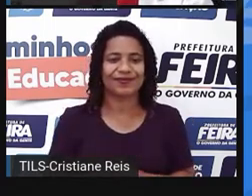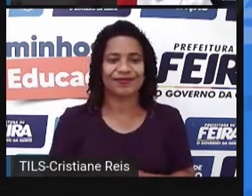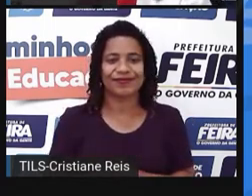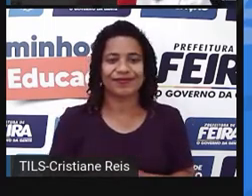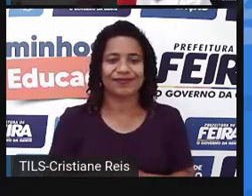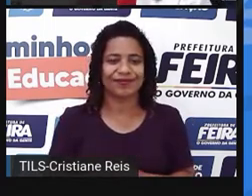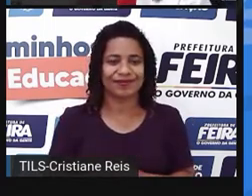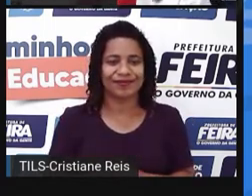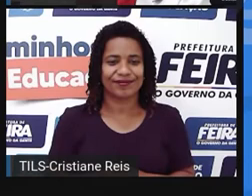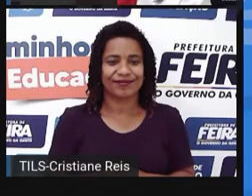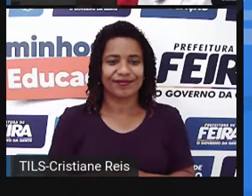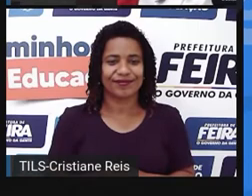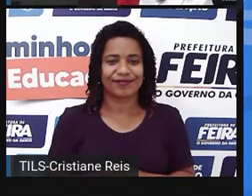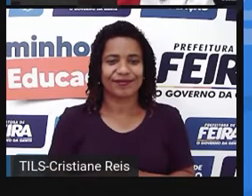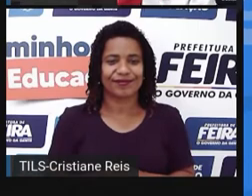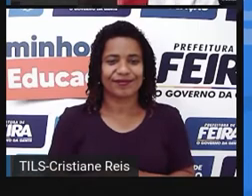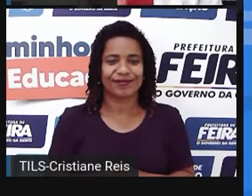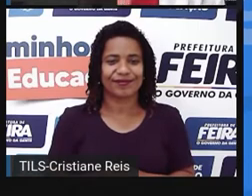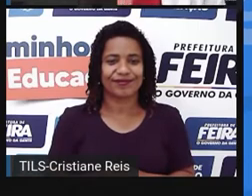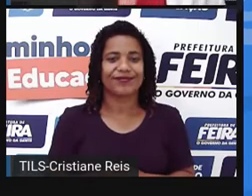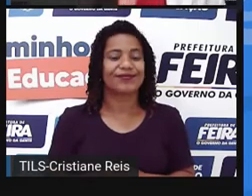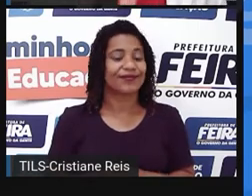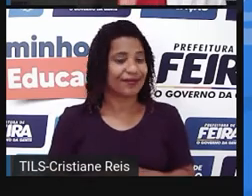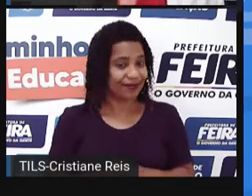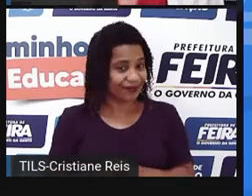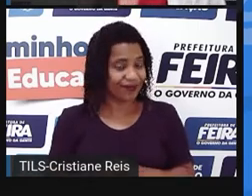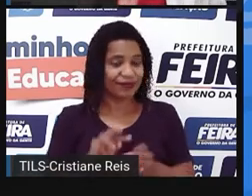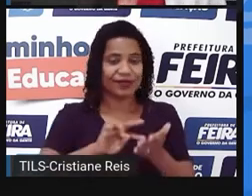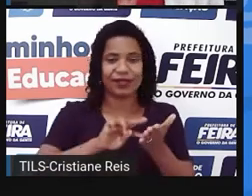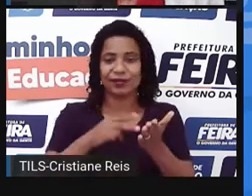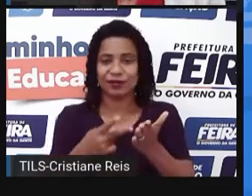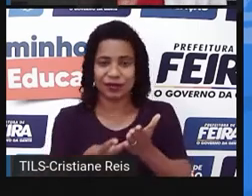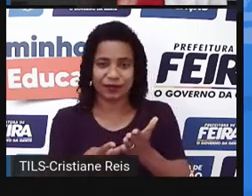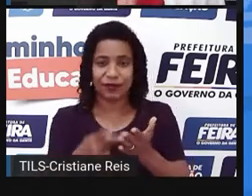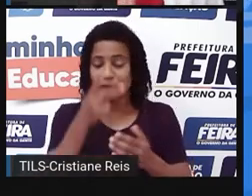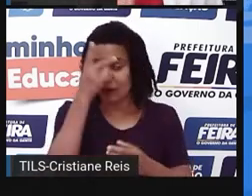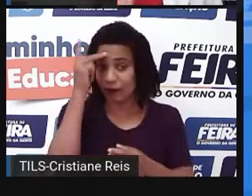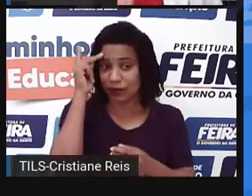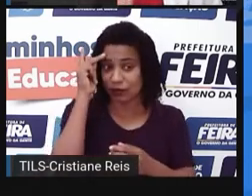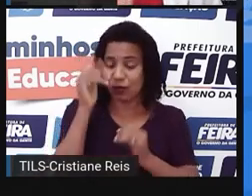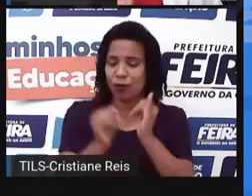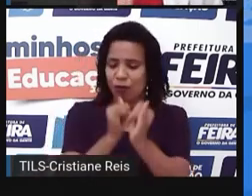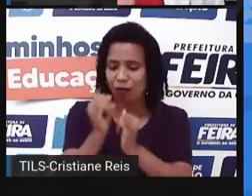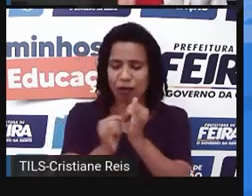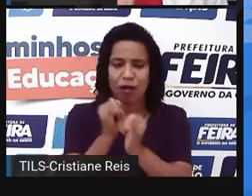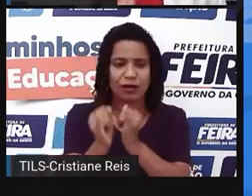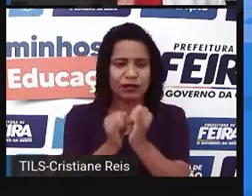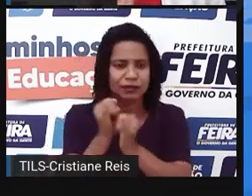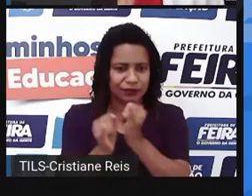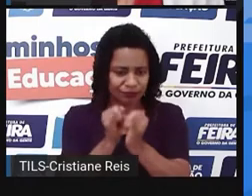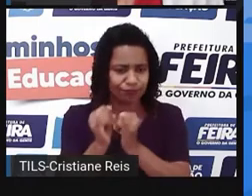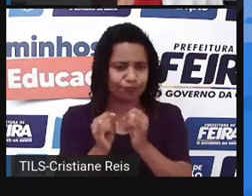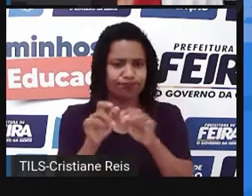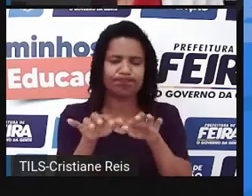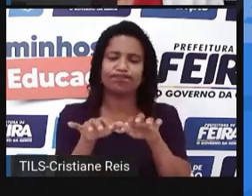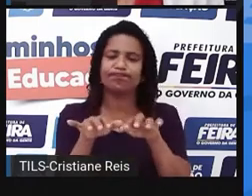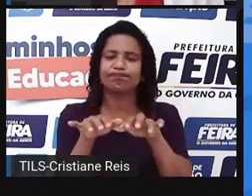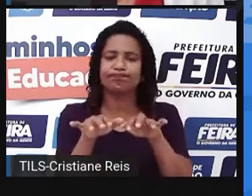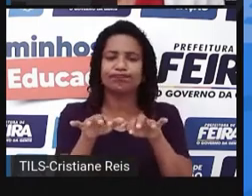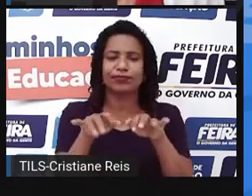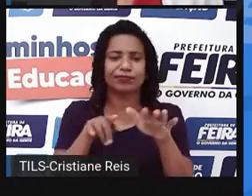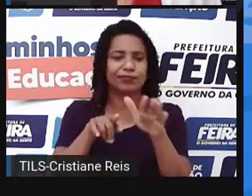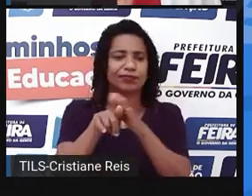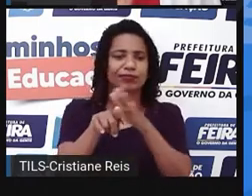make you feel uncomfortable. Então, alguém online faz perguntas pessoais